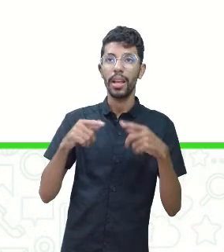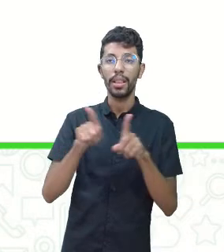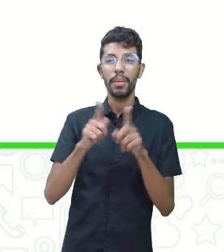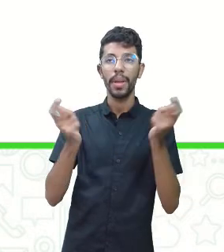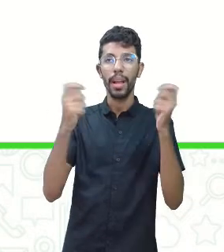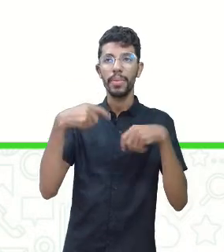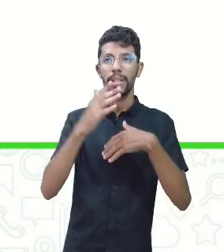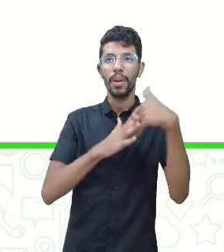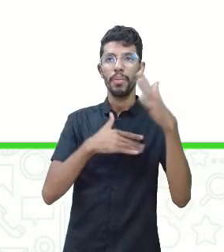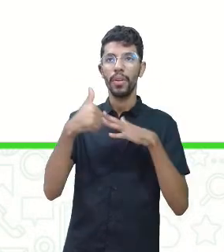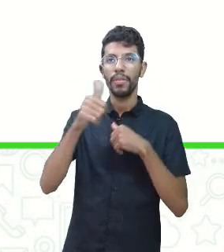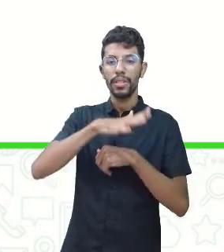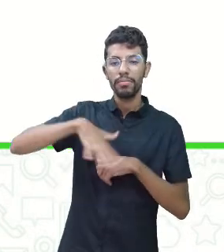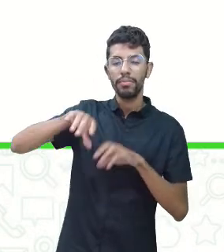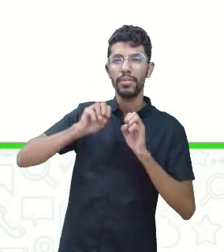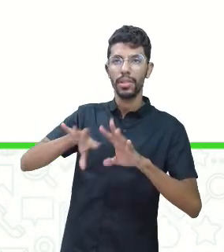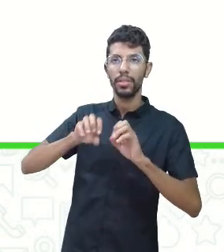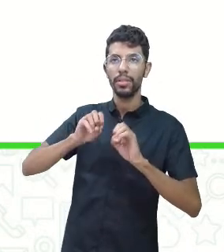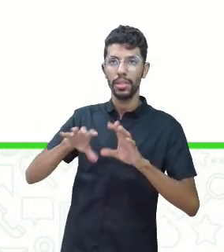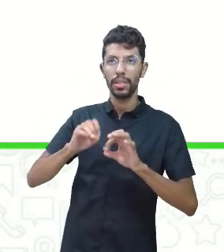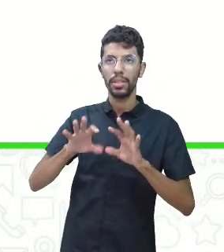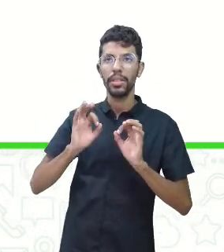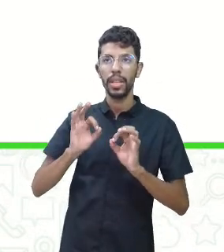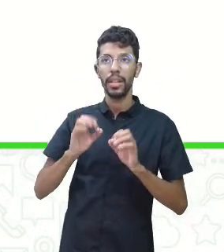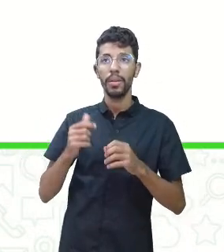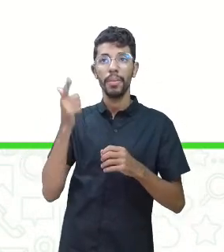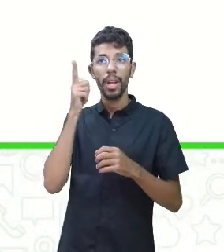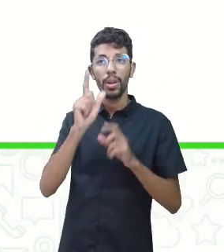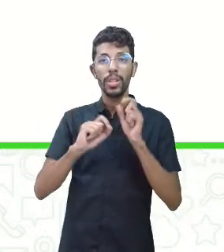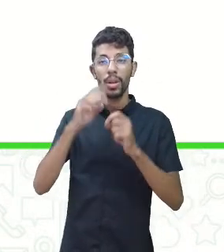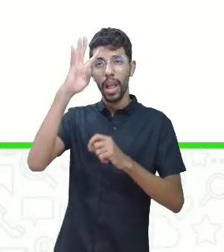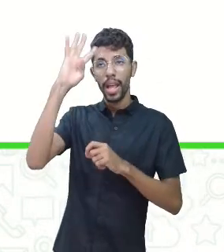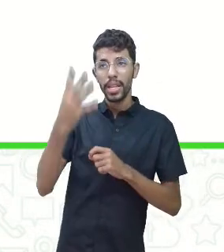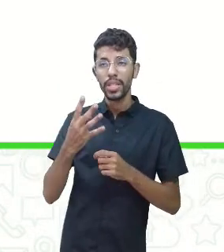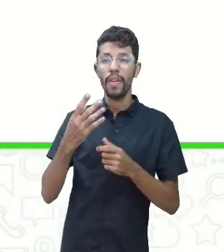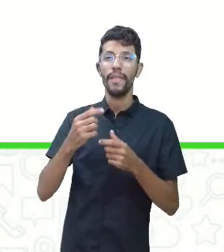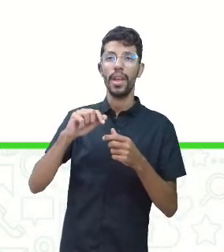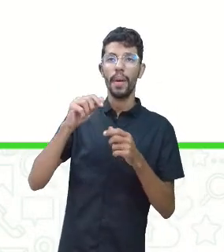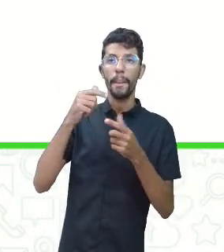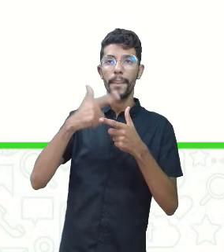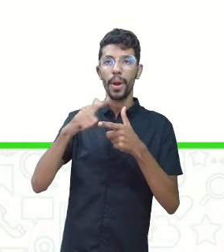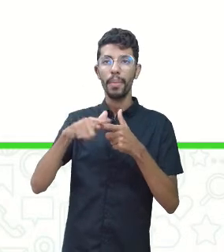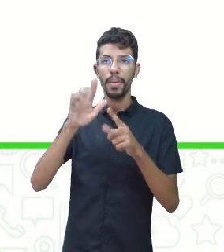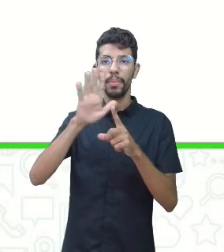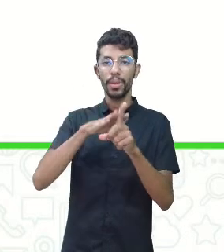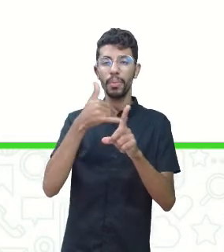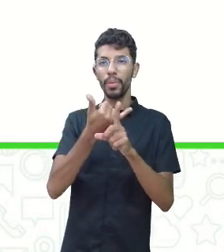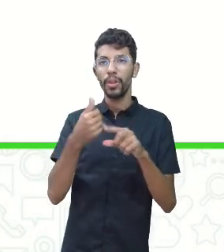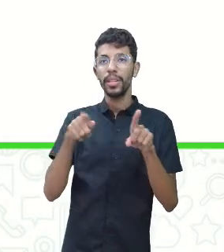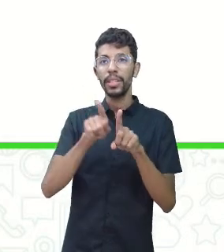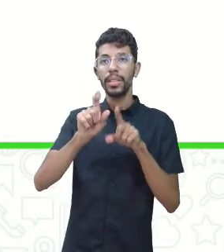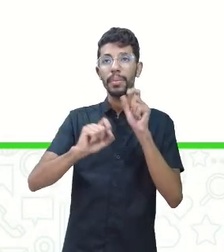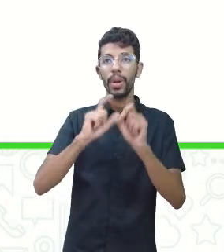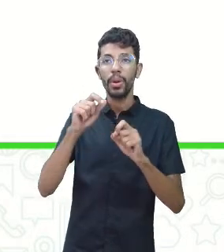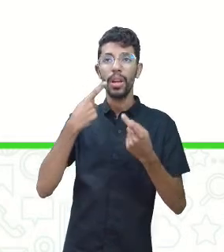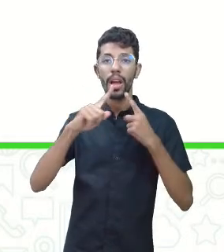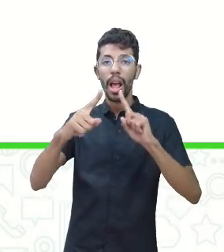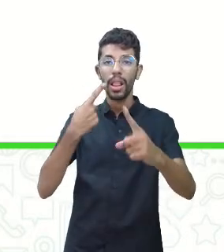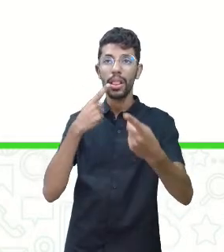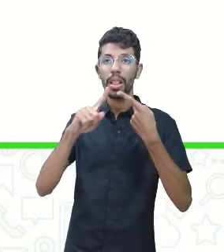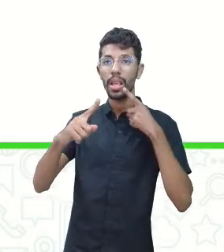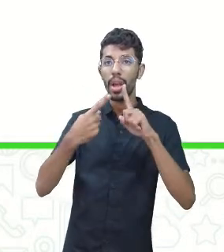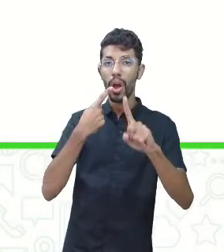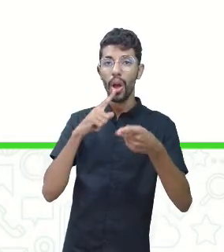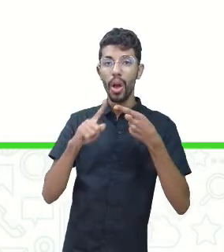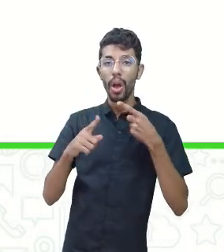profissionais da educação para lidarem com casos de bullying e o diálogo mais estreito entre a escola e